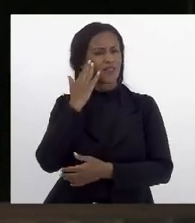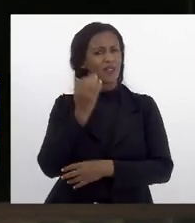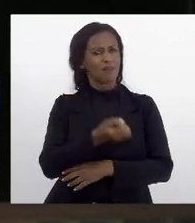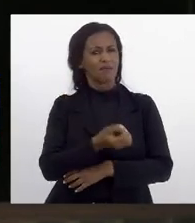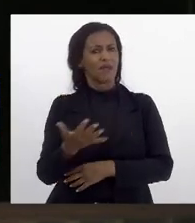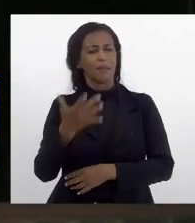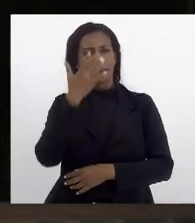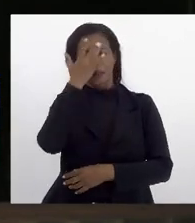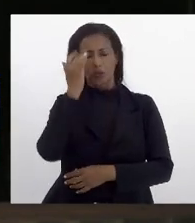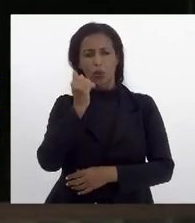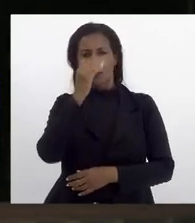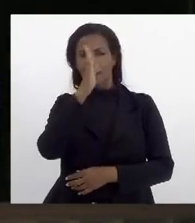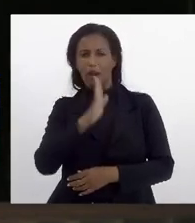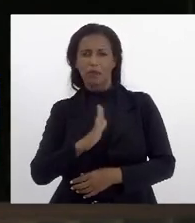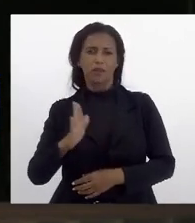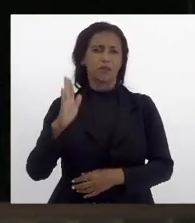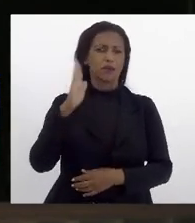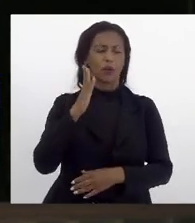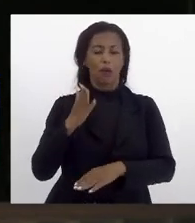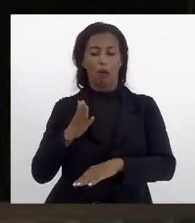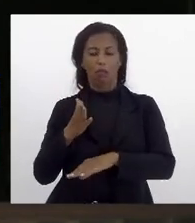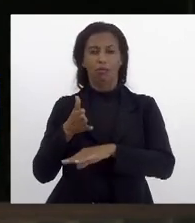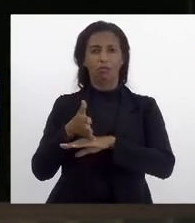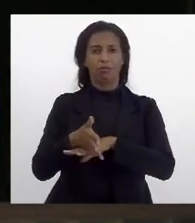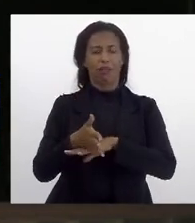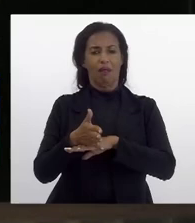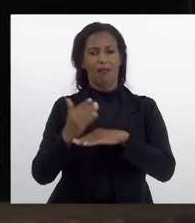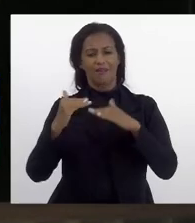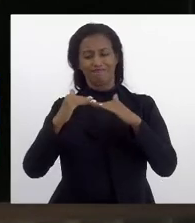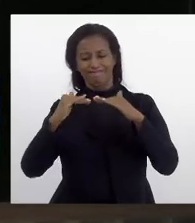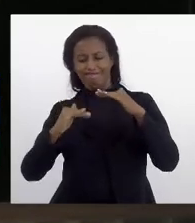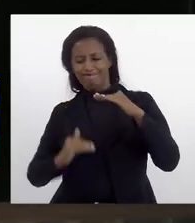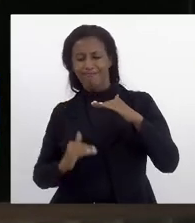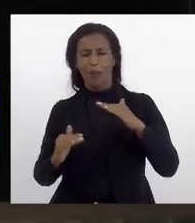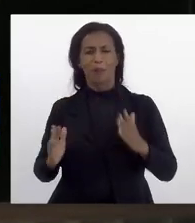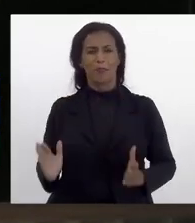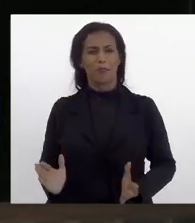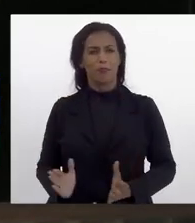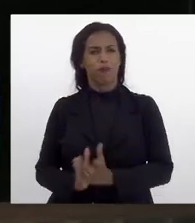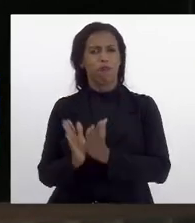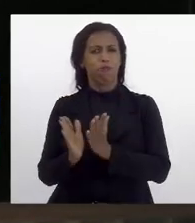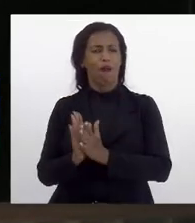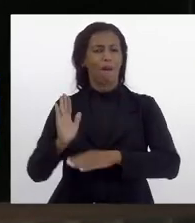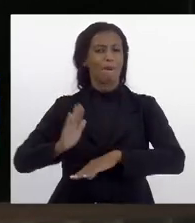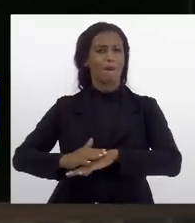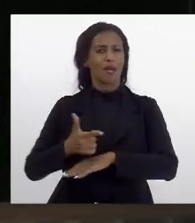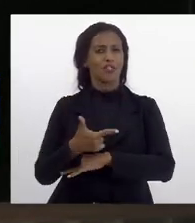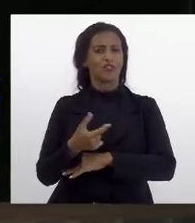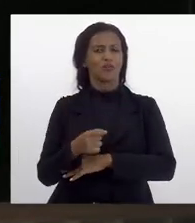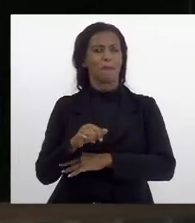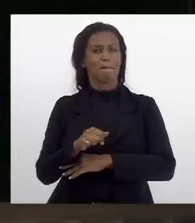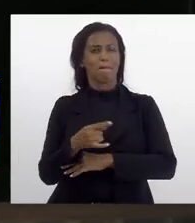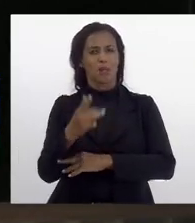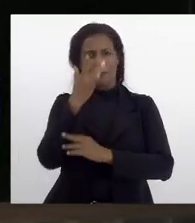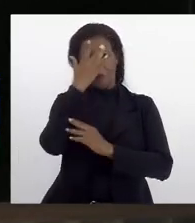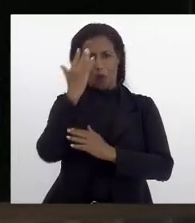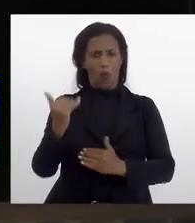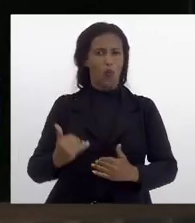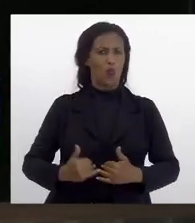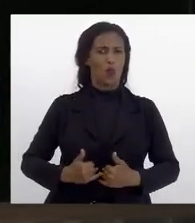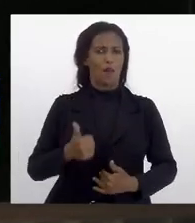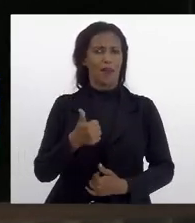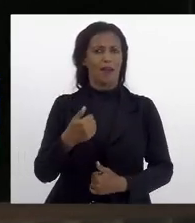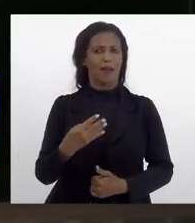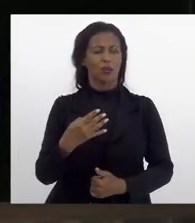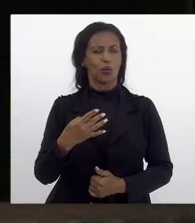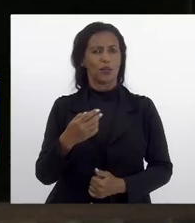pessoas no Brasil entraram na extrema pobreza são mais de 20 milhões com fome são 14